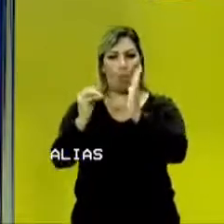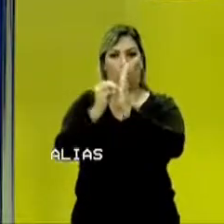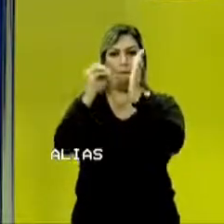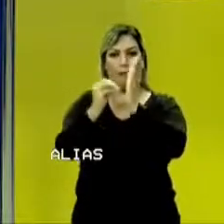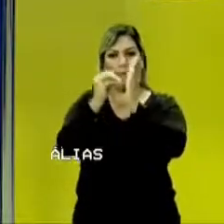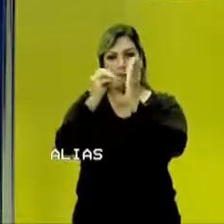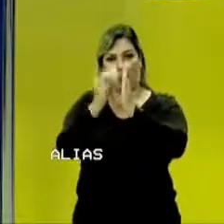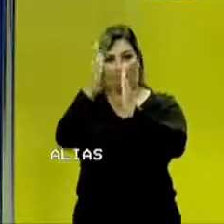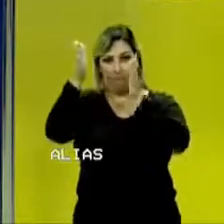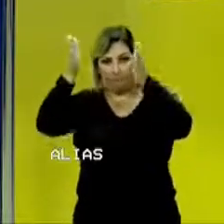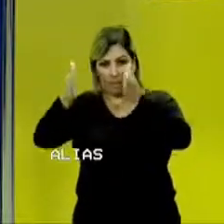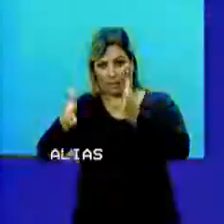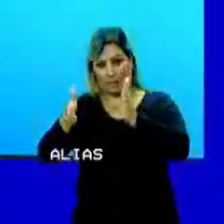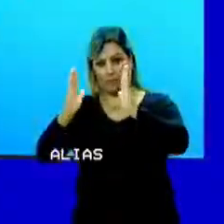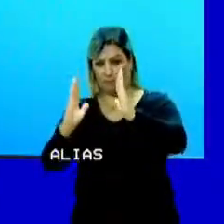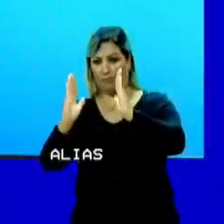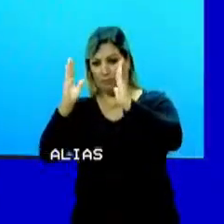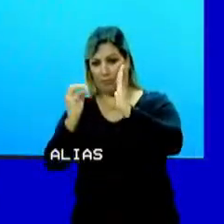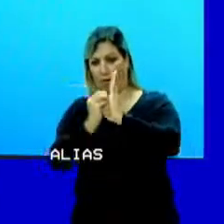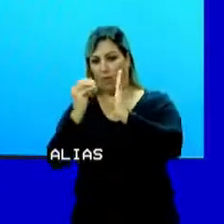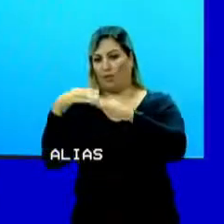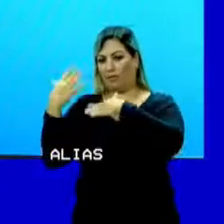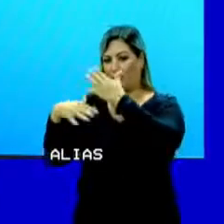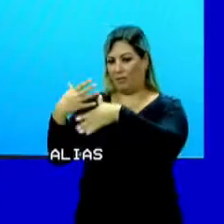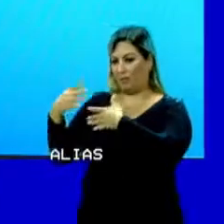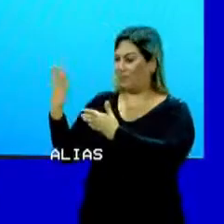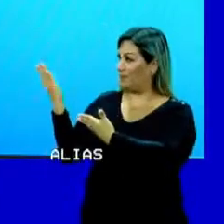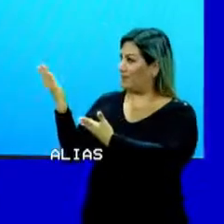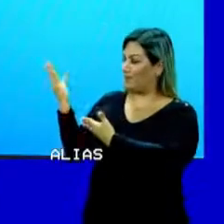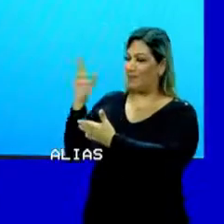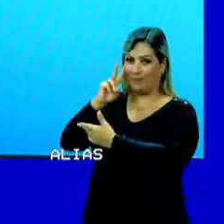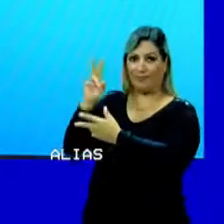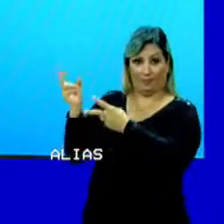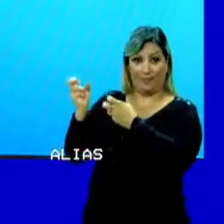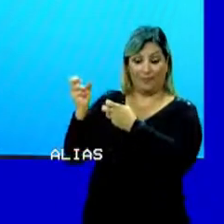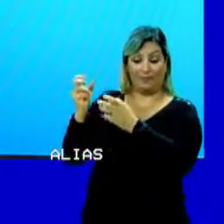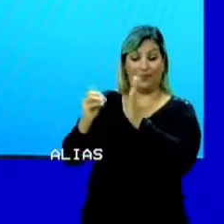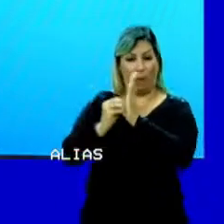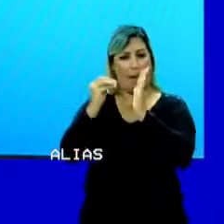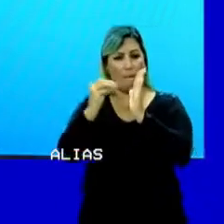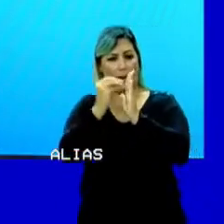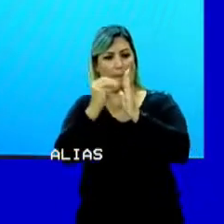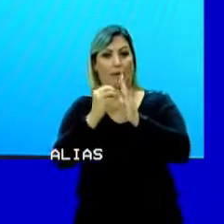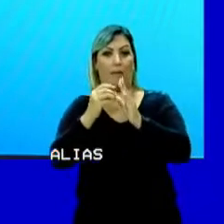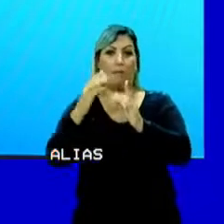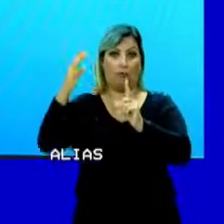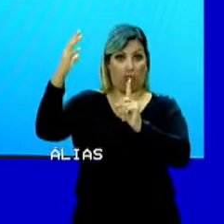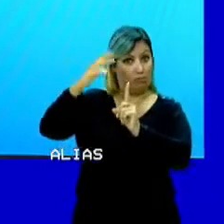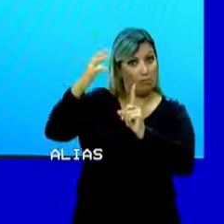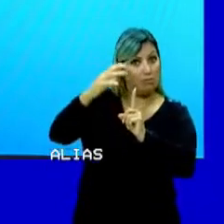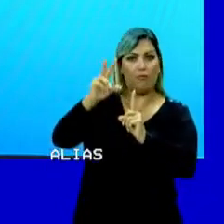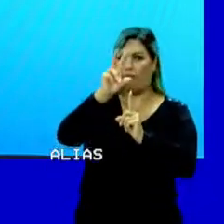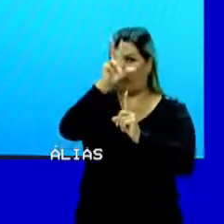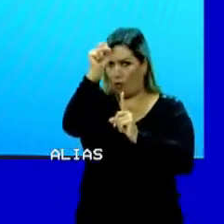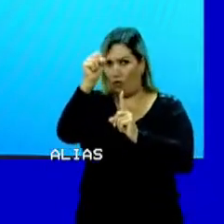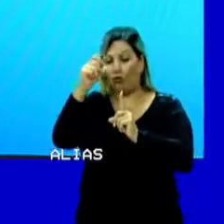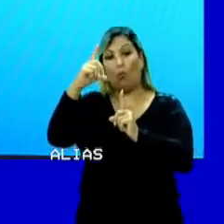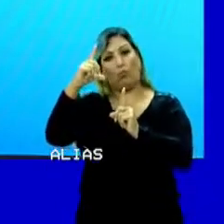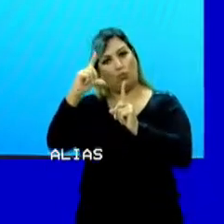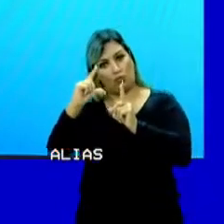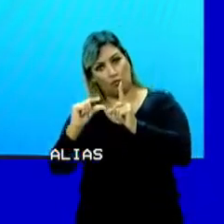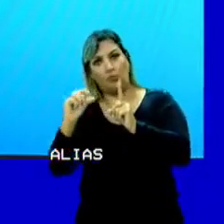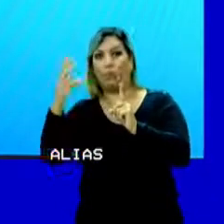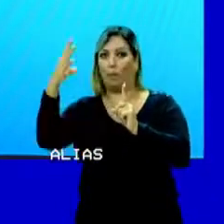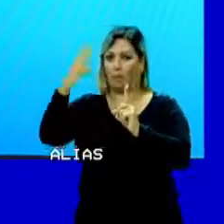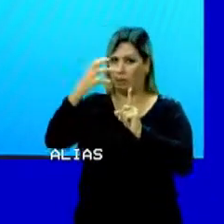paredes do recipiente. Essa loucura que você está vendo aqui, tá? Então, pode-se haver um aumento de pressão, uma redução de pressão.